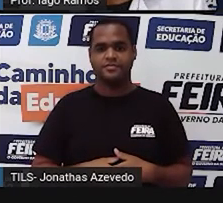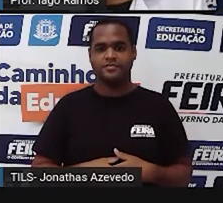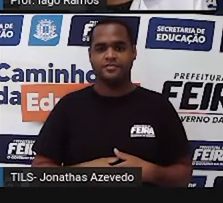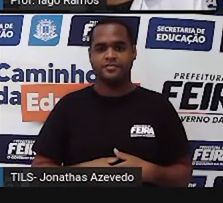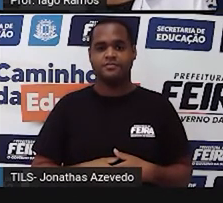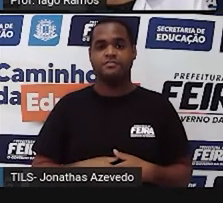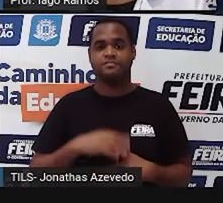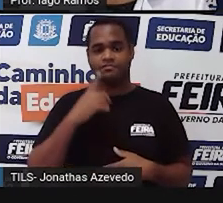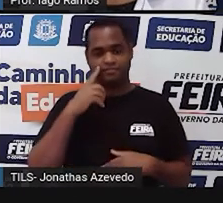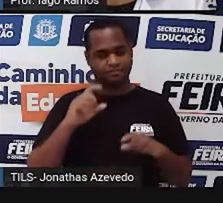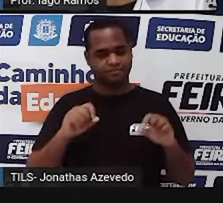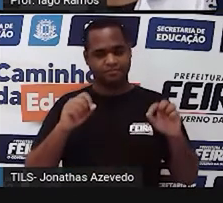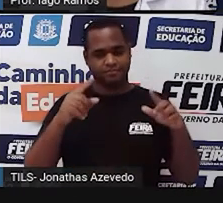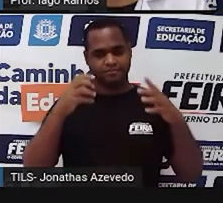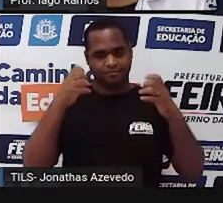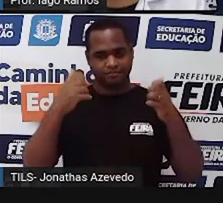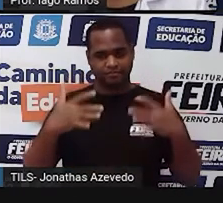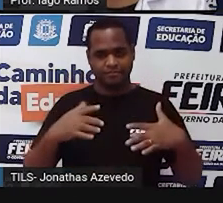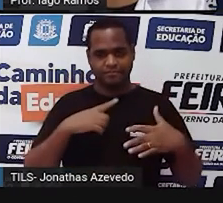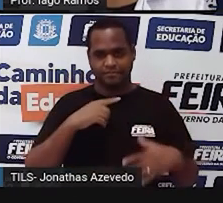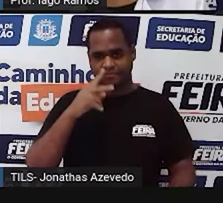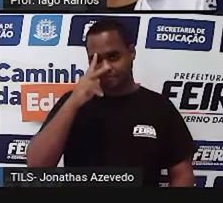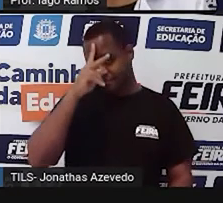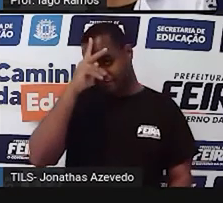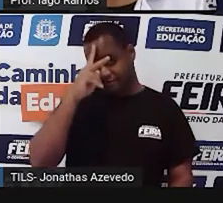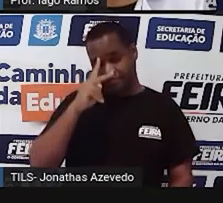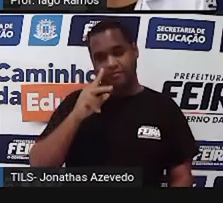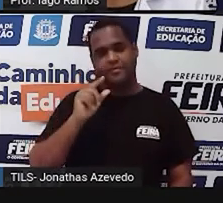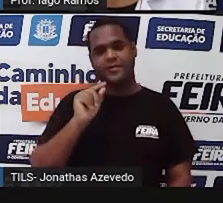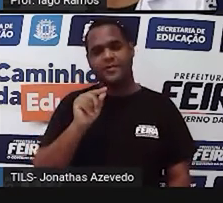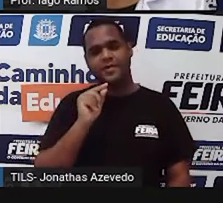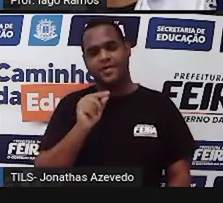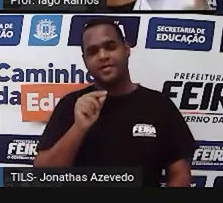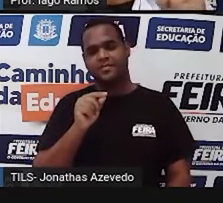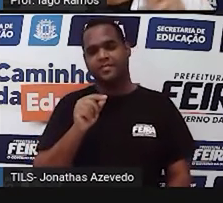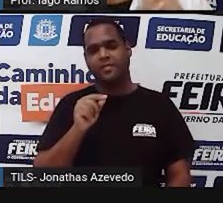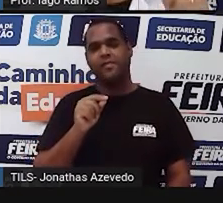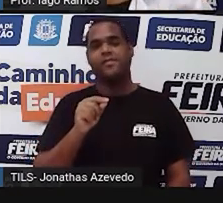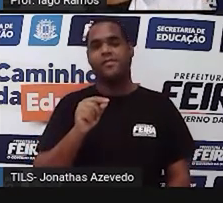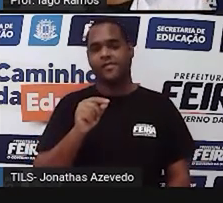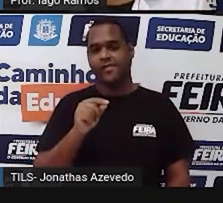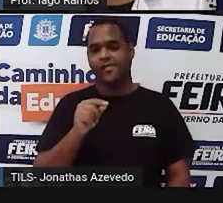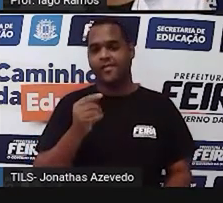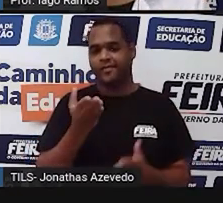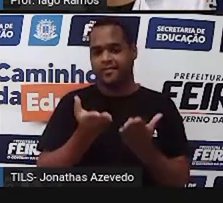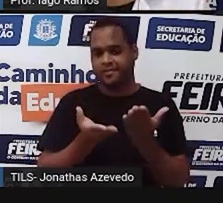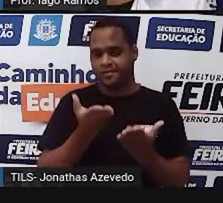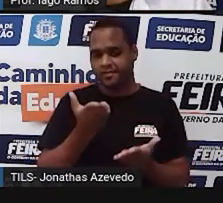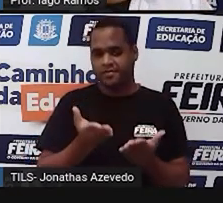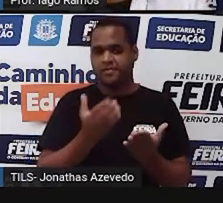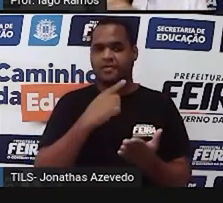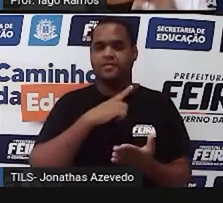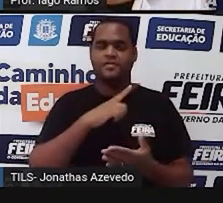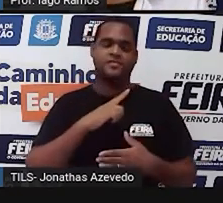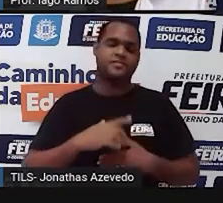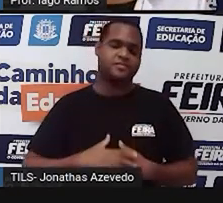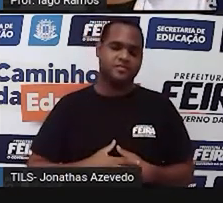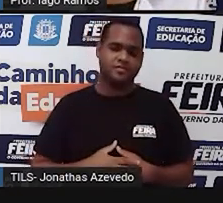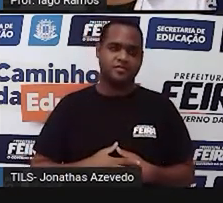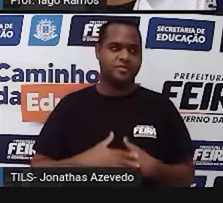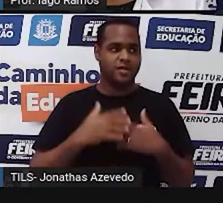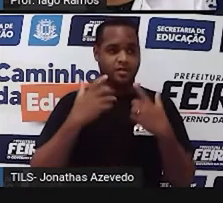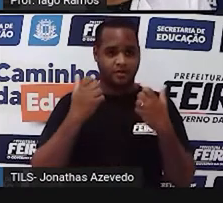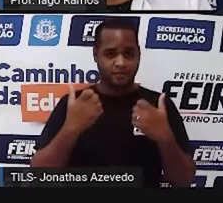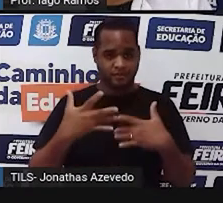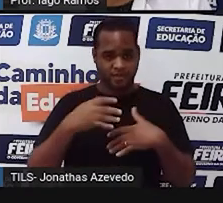E aqui vem um pouquinho de história, né? Um pouquinho sobre a história da balança de dois pratos. Mas ela eu não vou